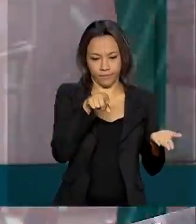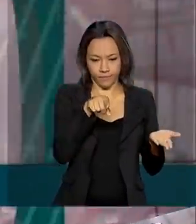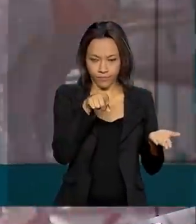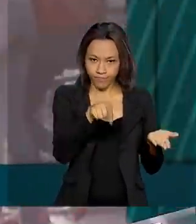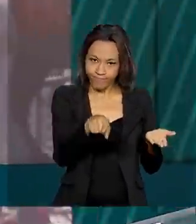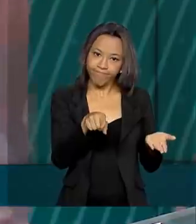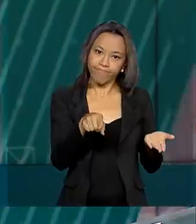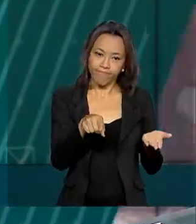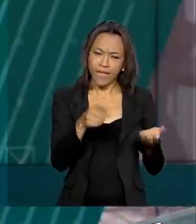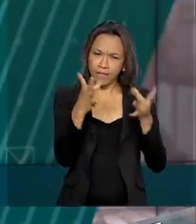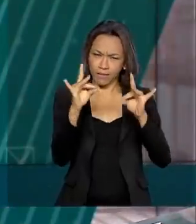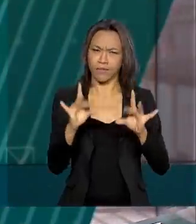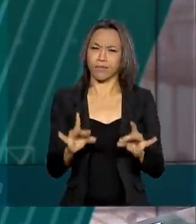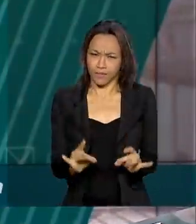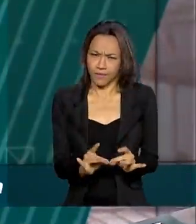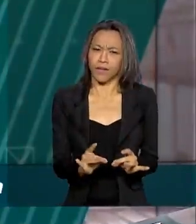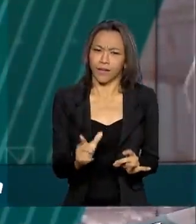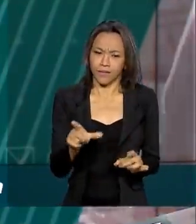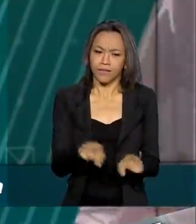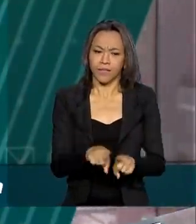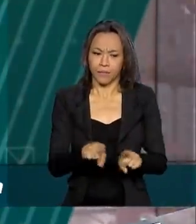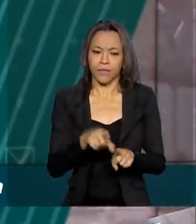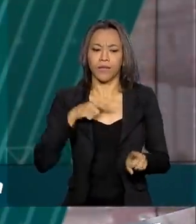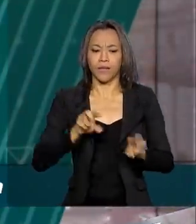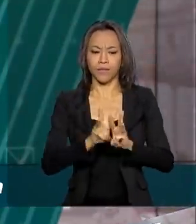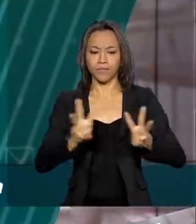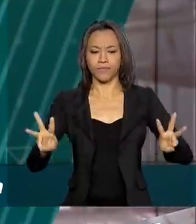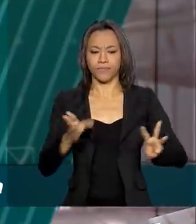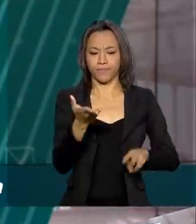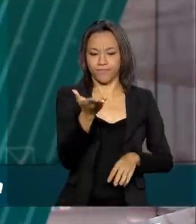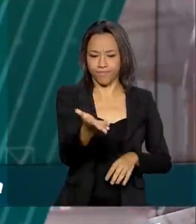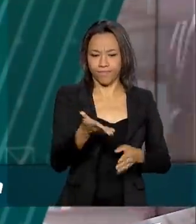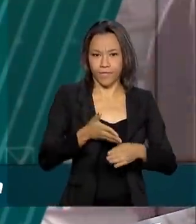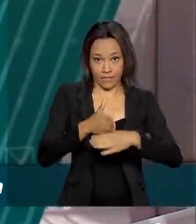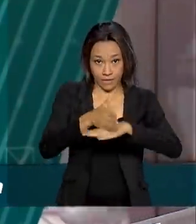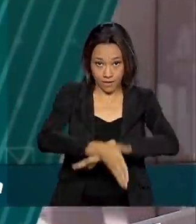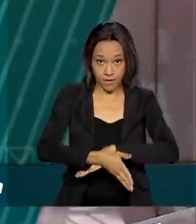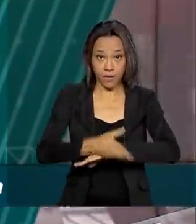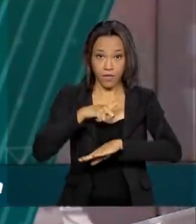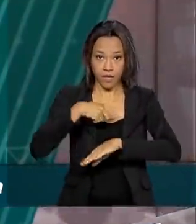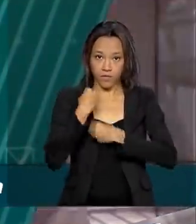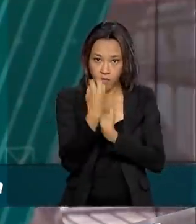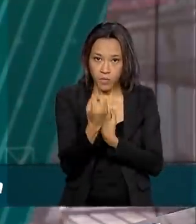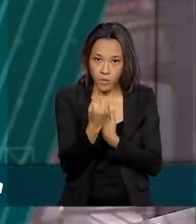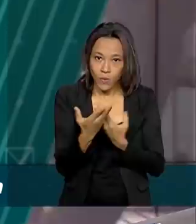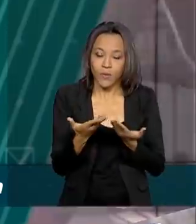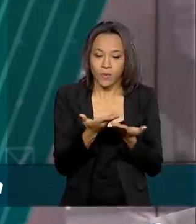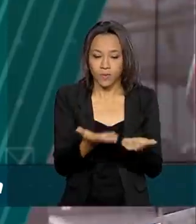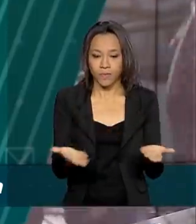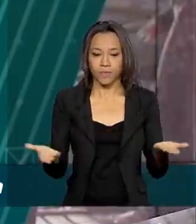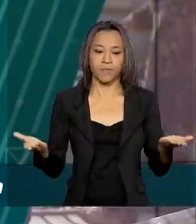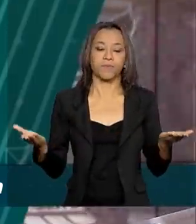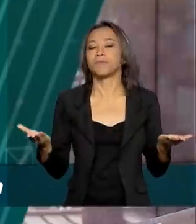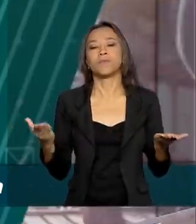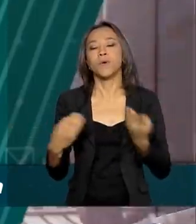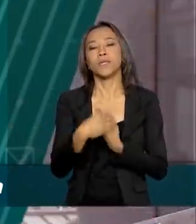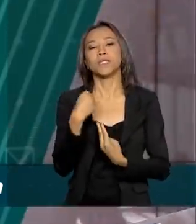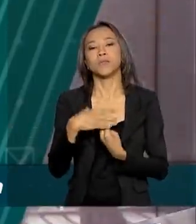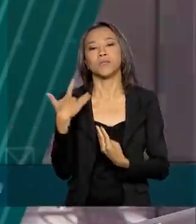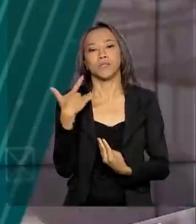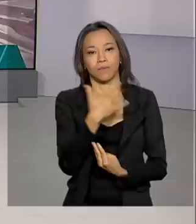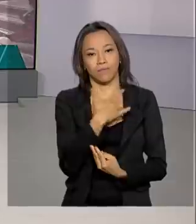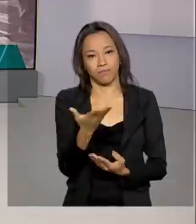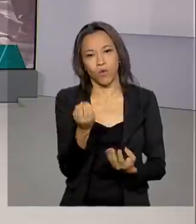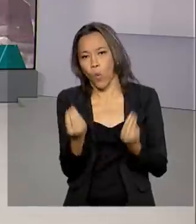viajante. Os detalhes também estão na página da Anvisa, em anvisa.gov.br barra dicas de saúde para a